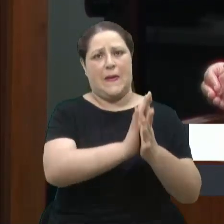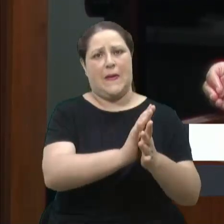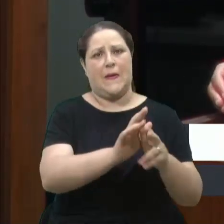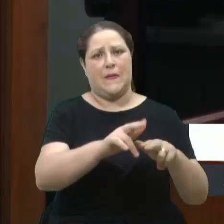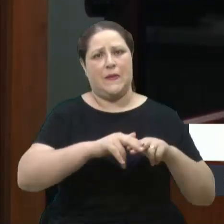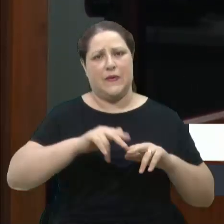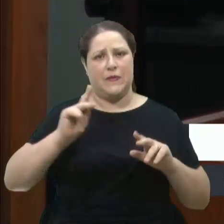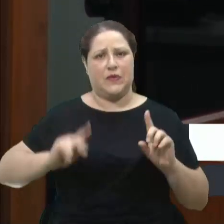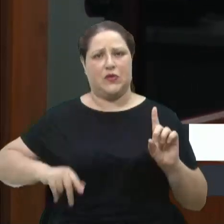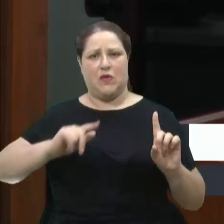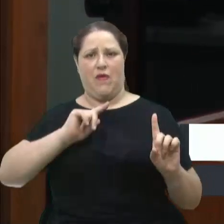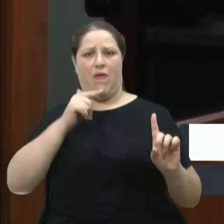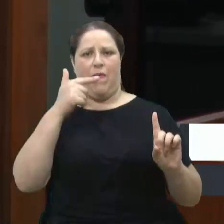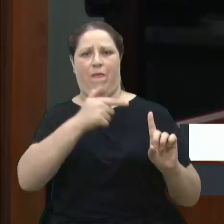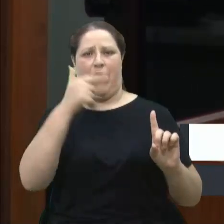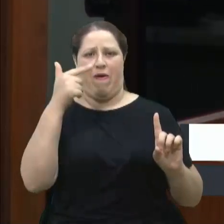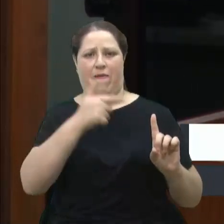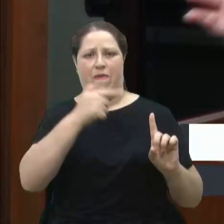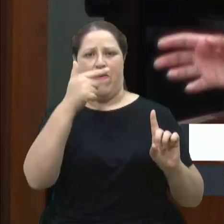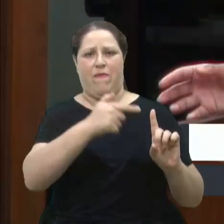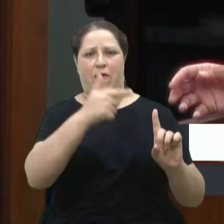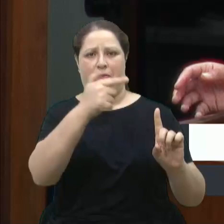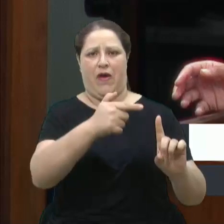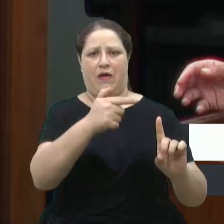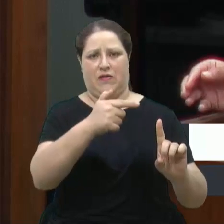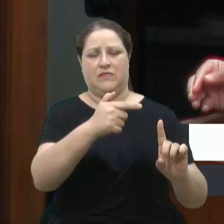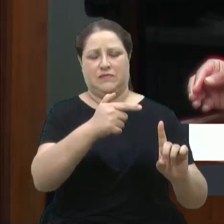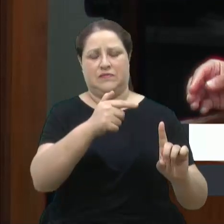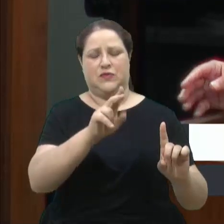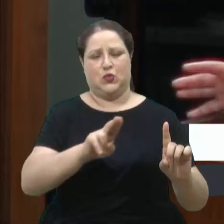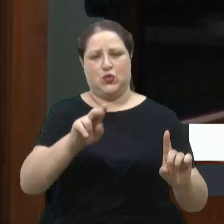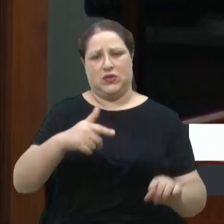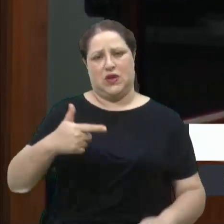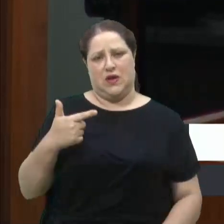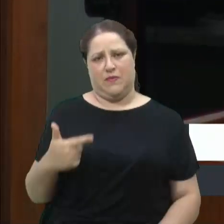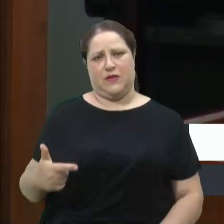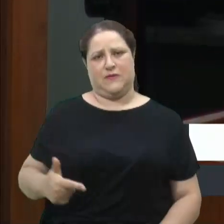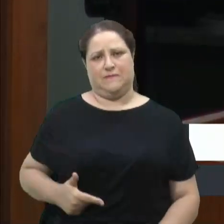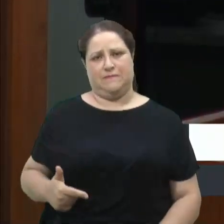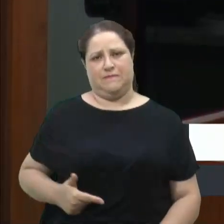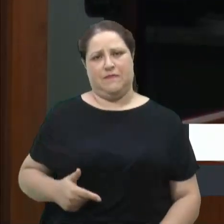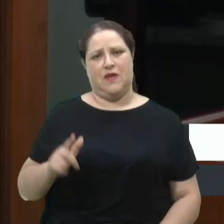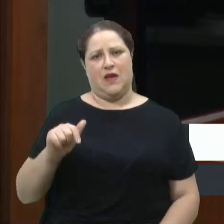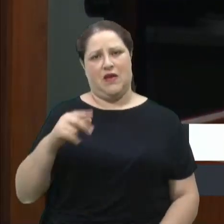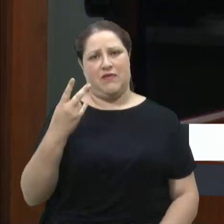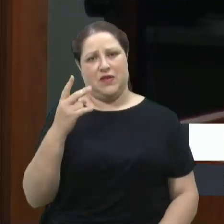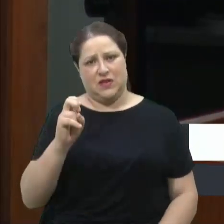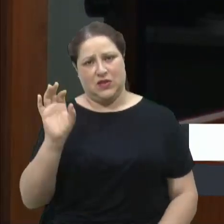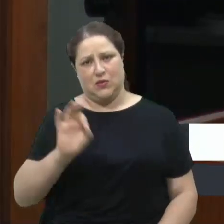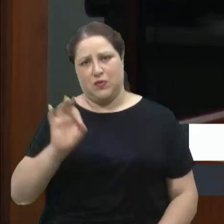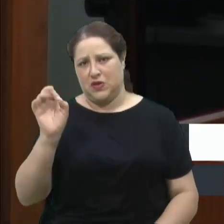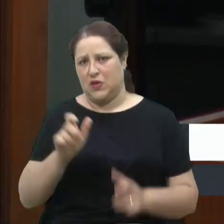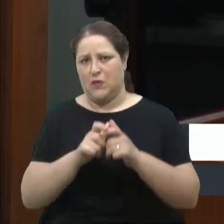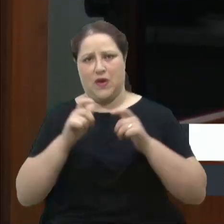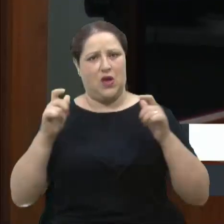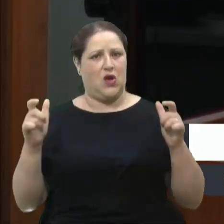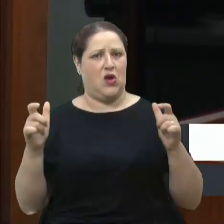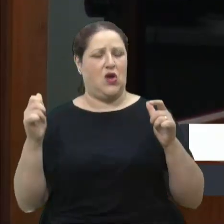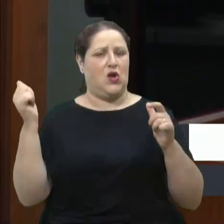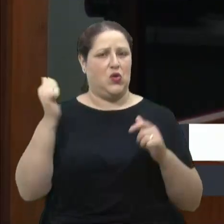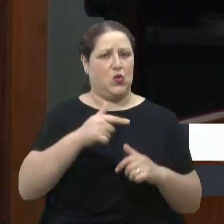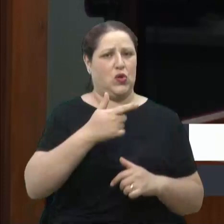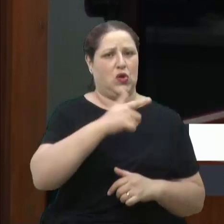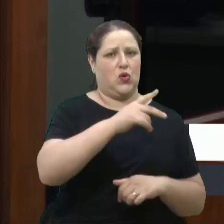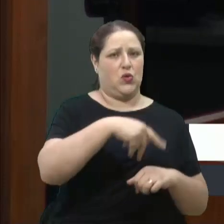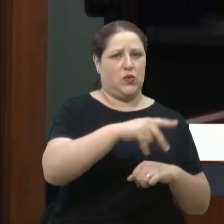assassinato, maior índice de assassinato por armas de fogo. É 25% maior do que em